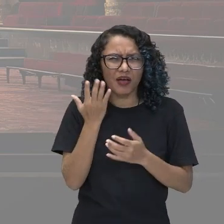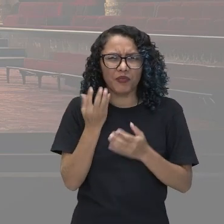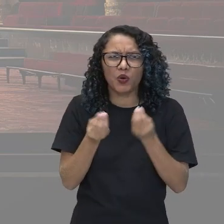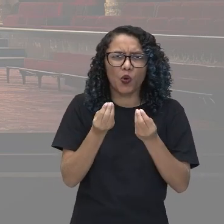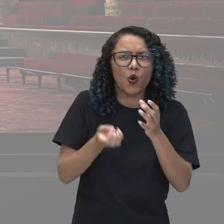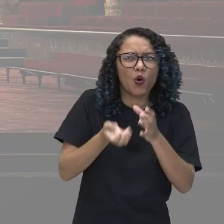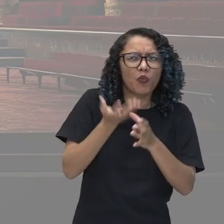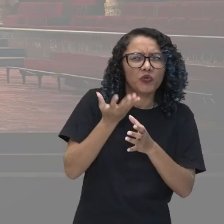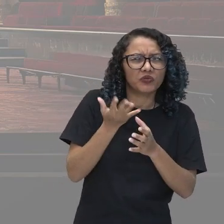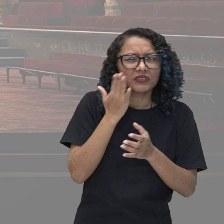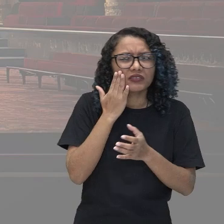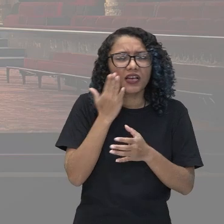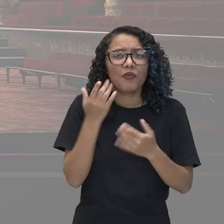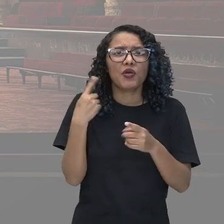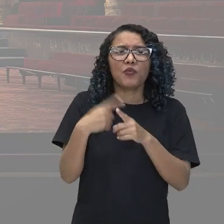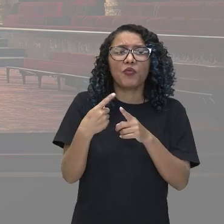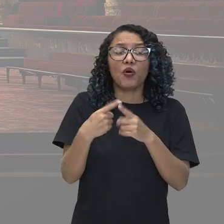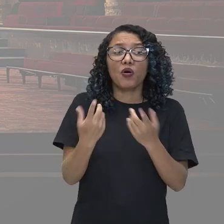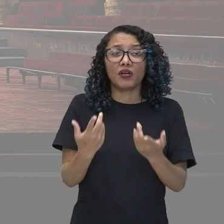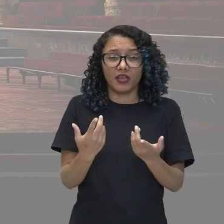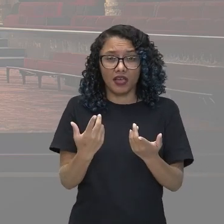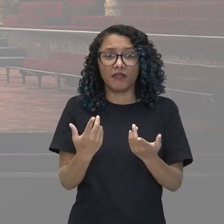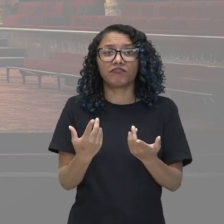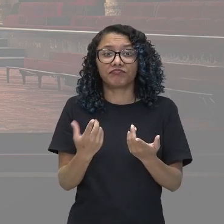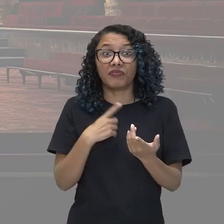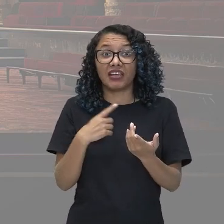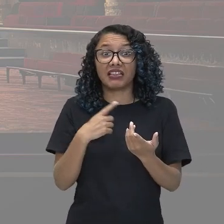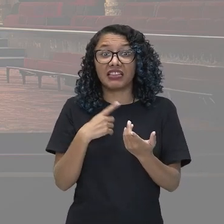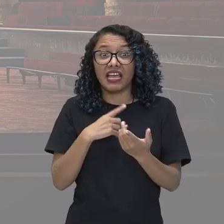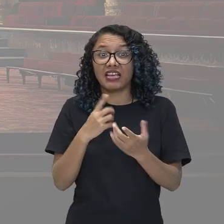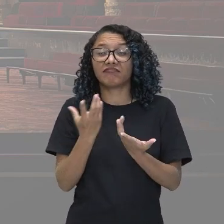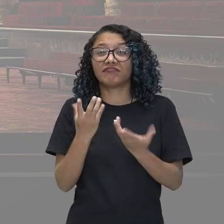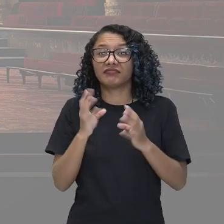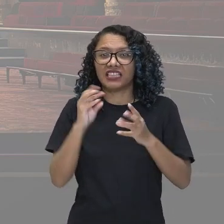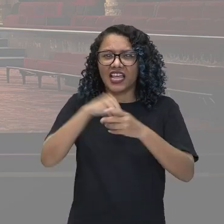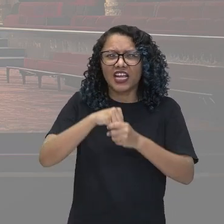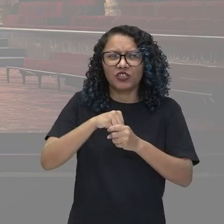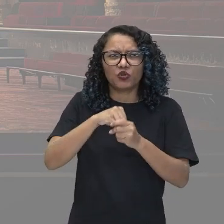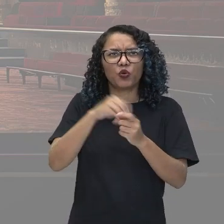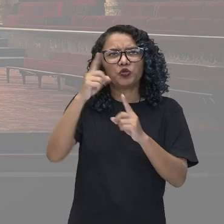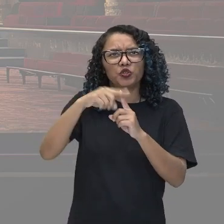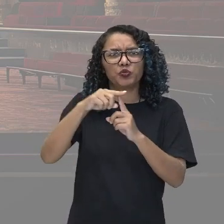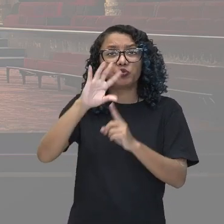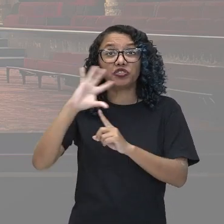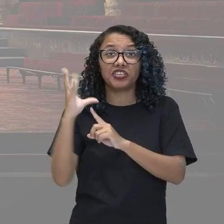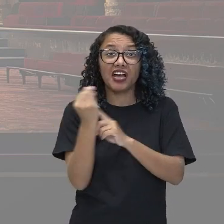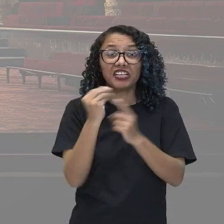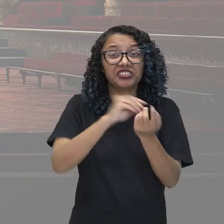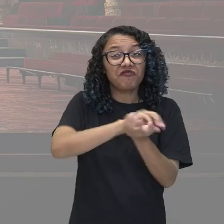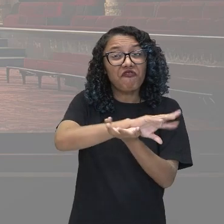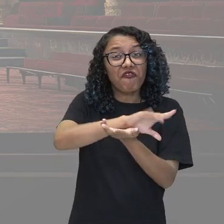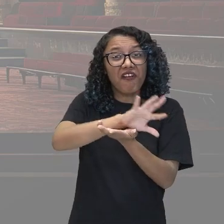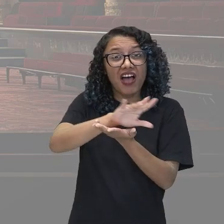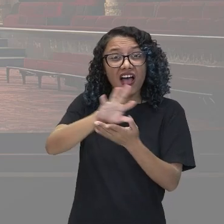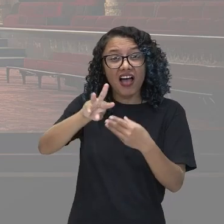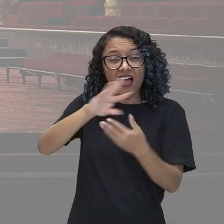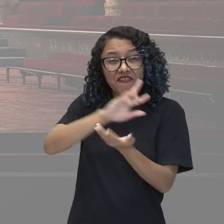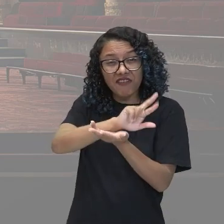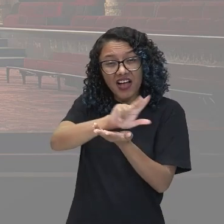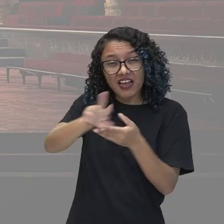arte que envolve todas as manifestações artísticas. E o que ela representa nos dias atuais?